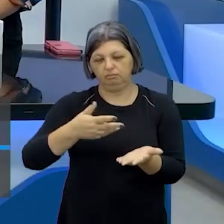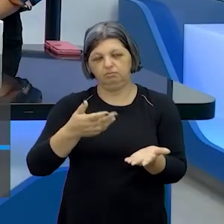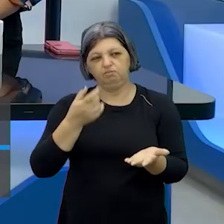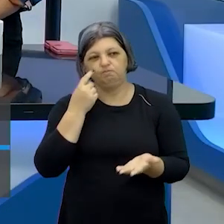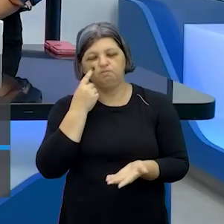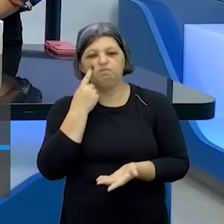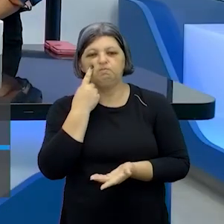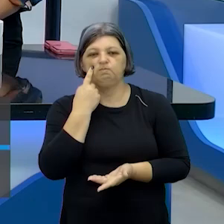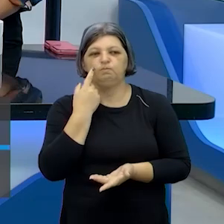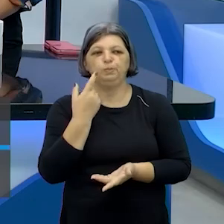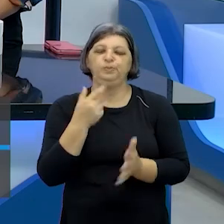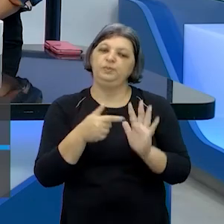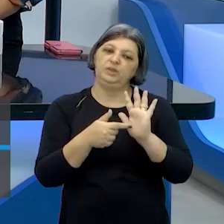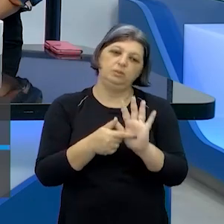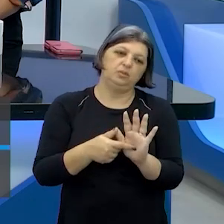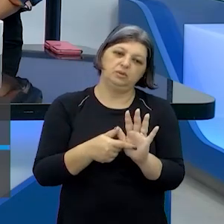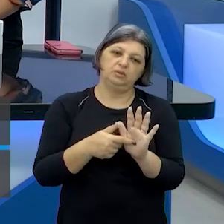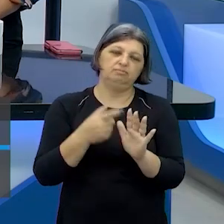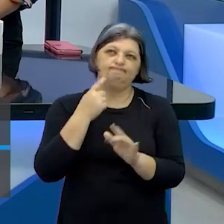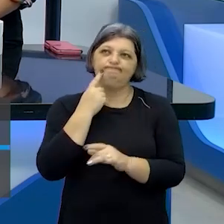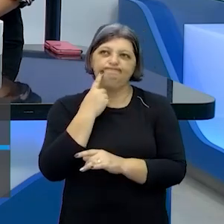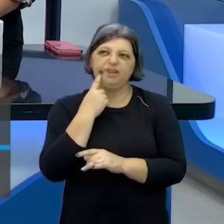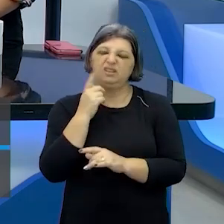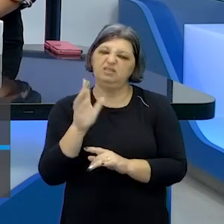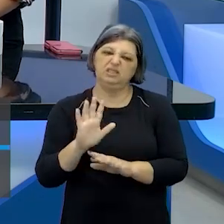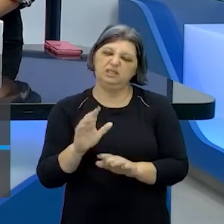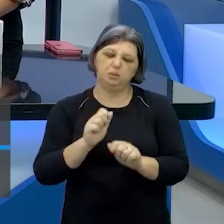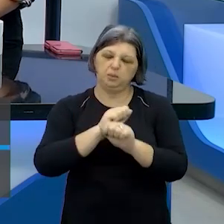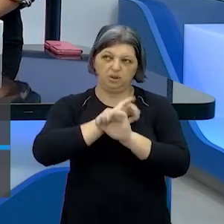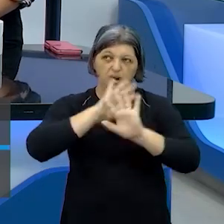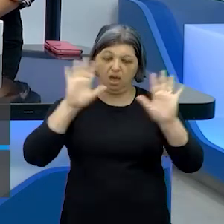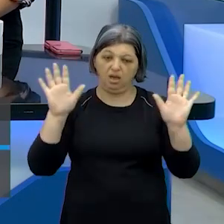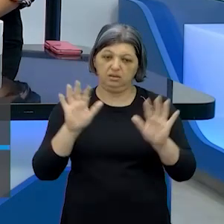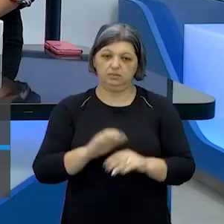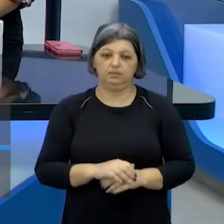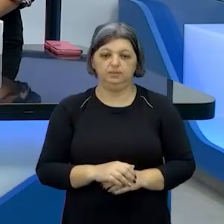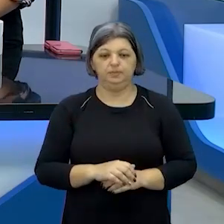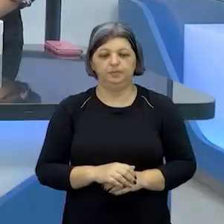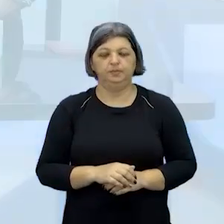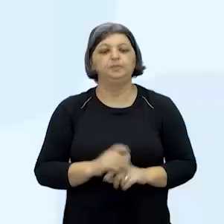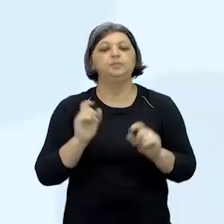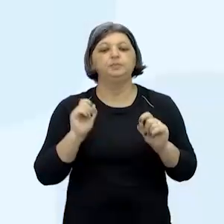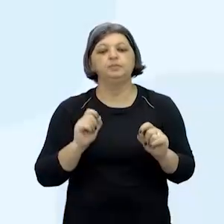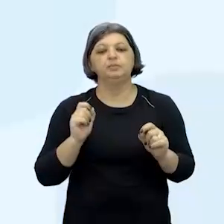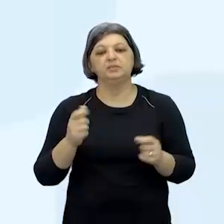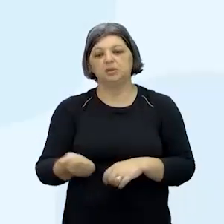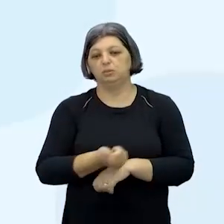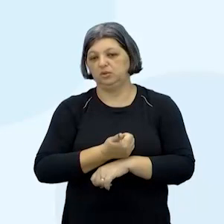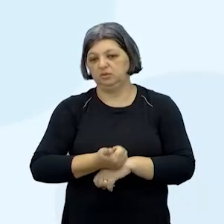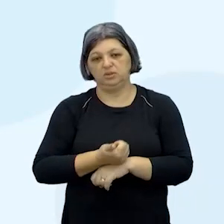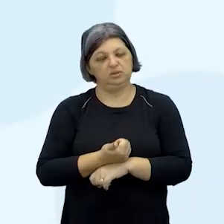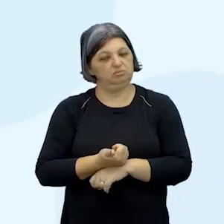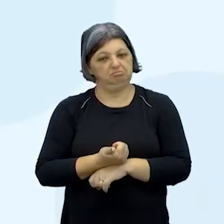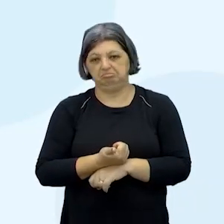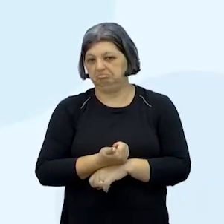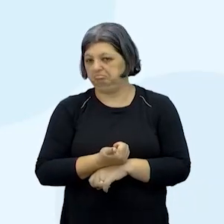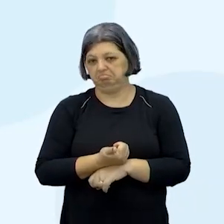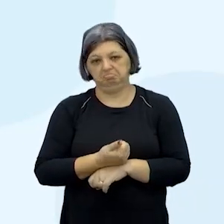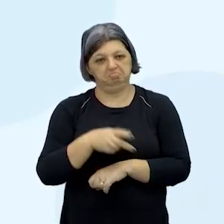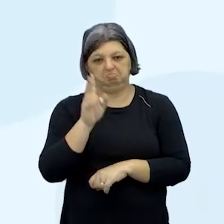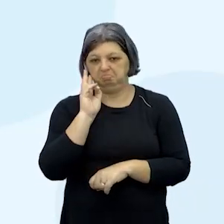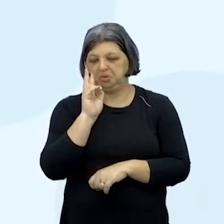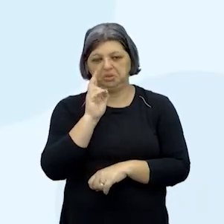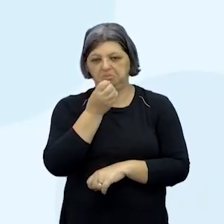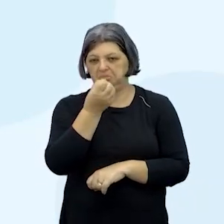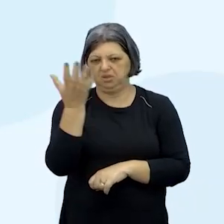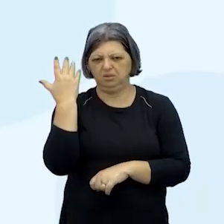mostrando o bentinho não vai ser uma coisa muito expansiva sim é elementos sociais profissão isso eu não lembro nem eu agora mas acho que